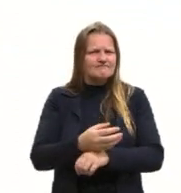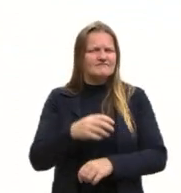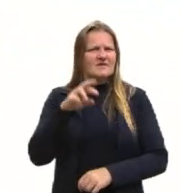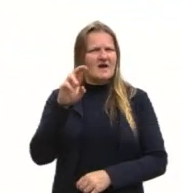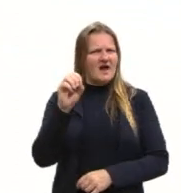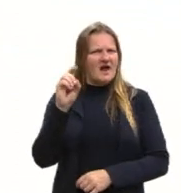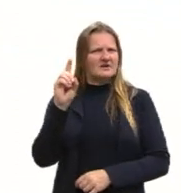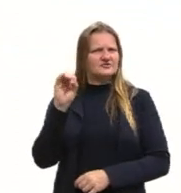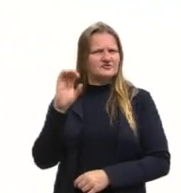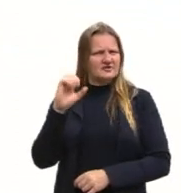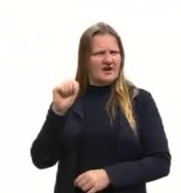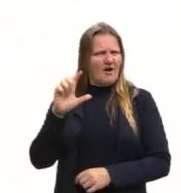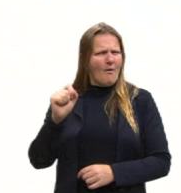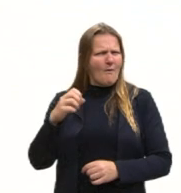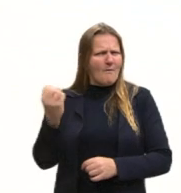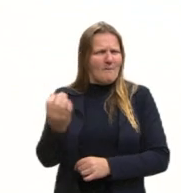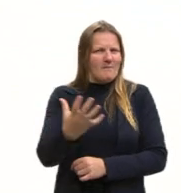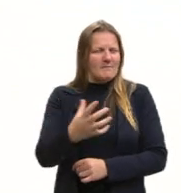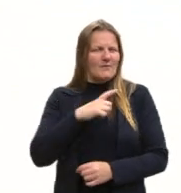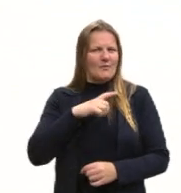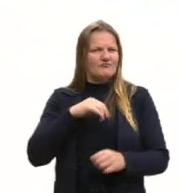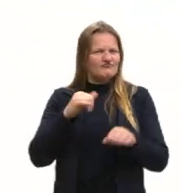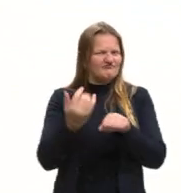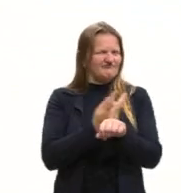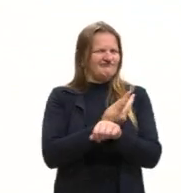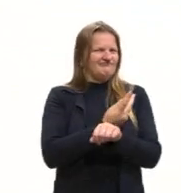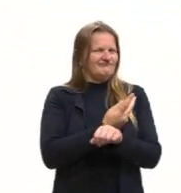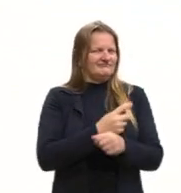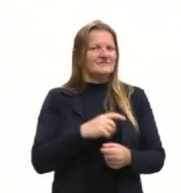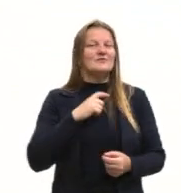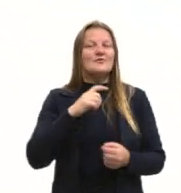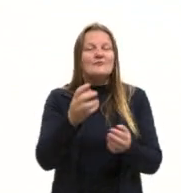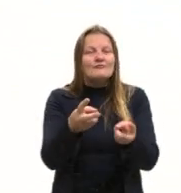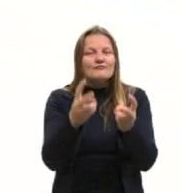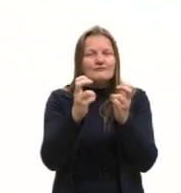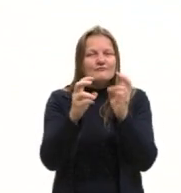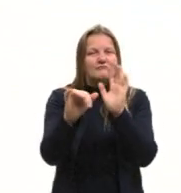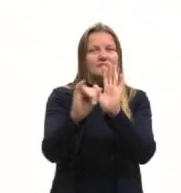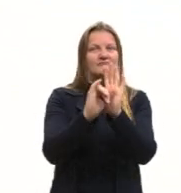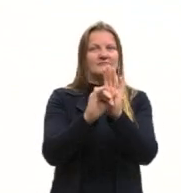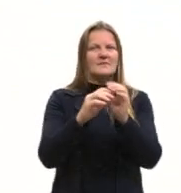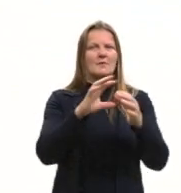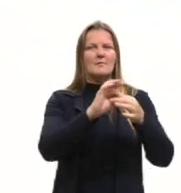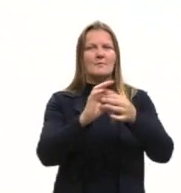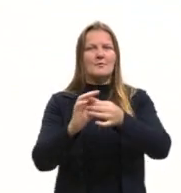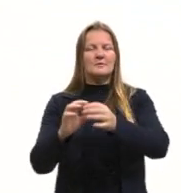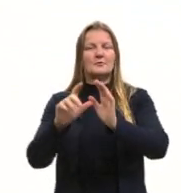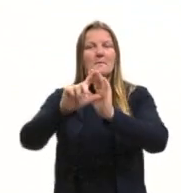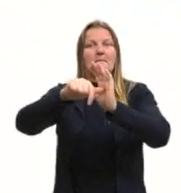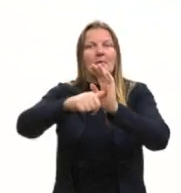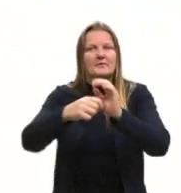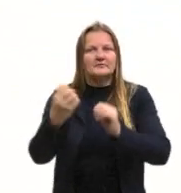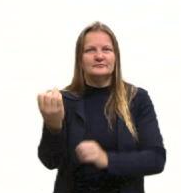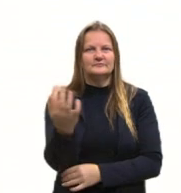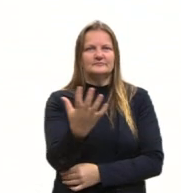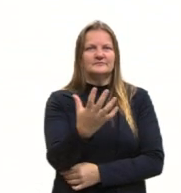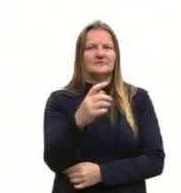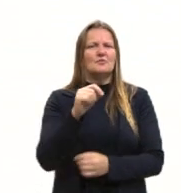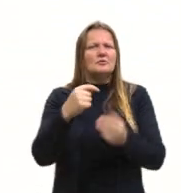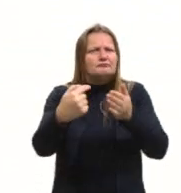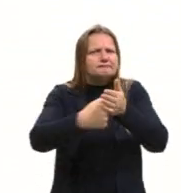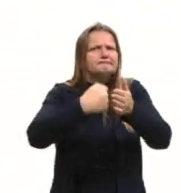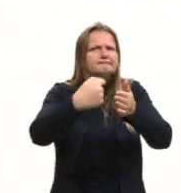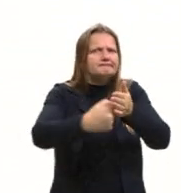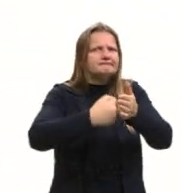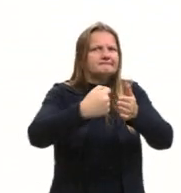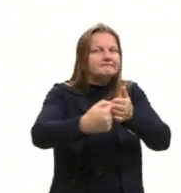modernidade? e equivocadamente, identificando-a como uma época pós-moderna? Então, veja só quantos questionamentos